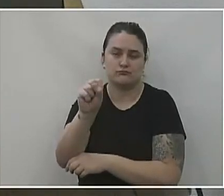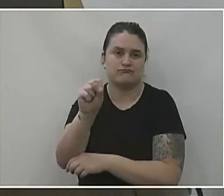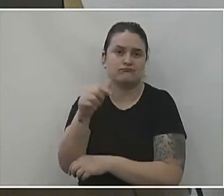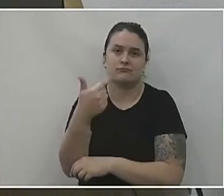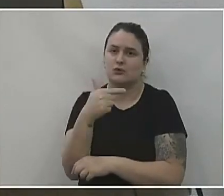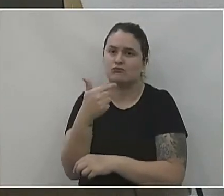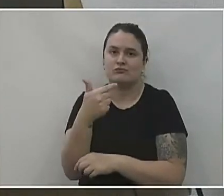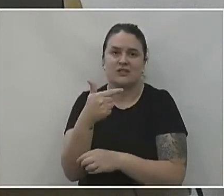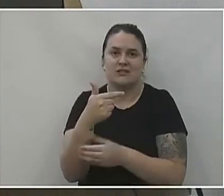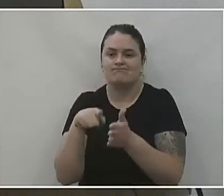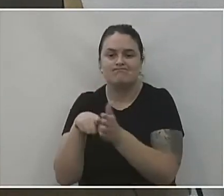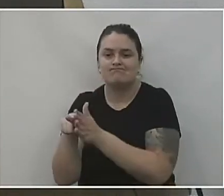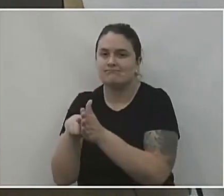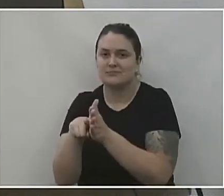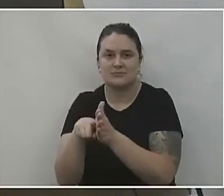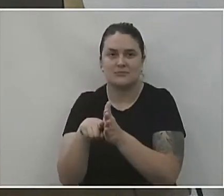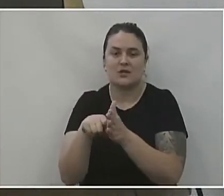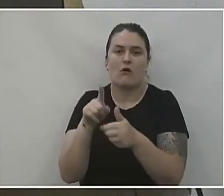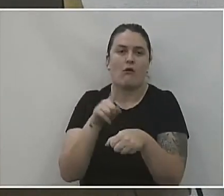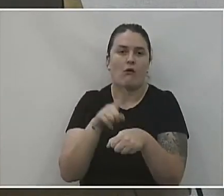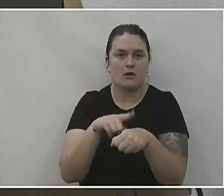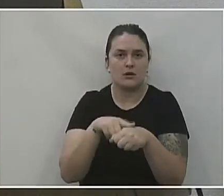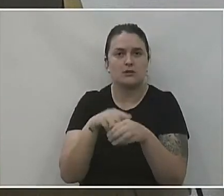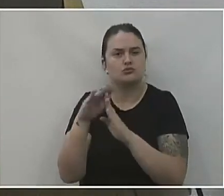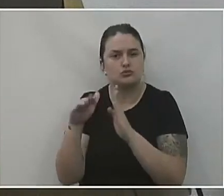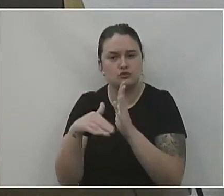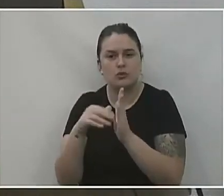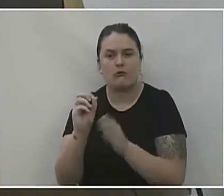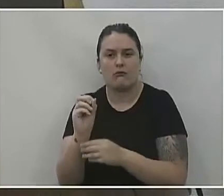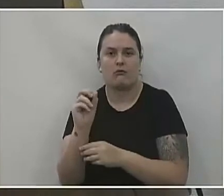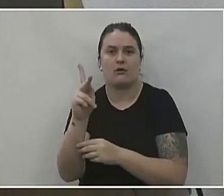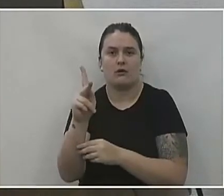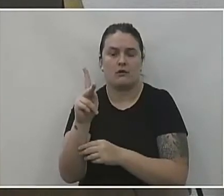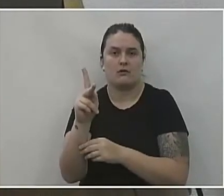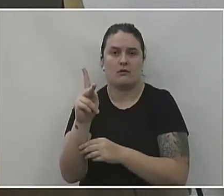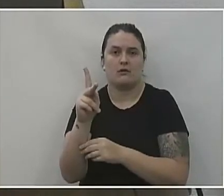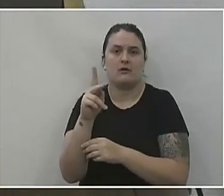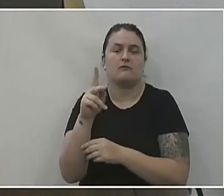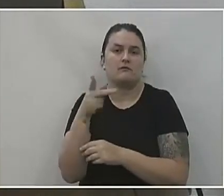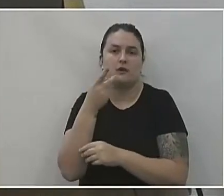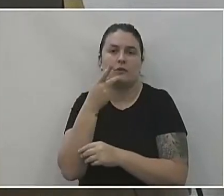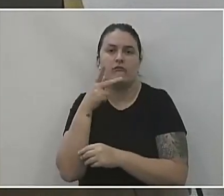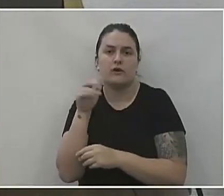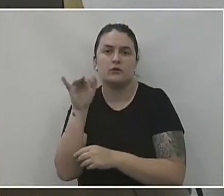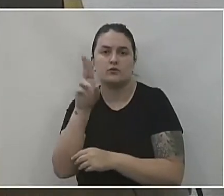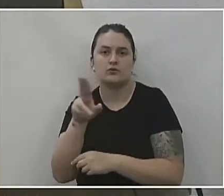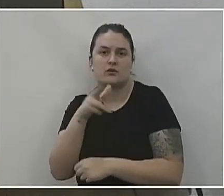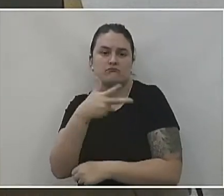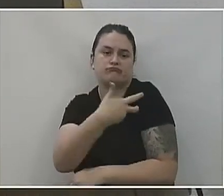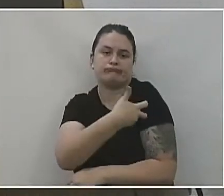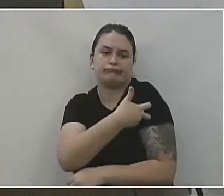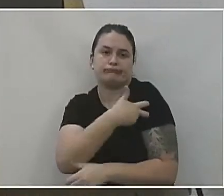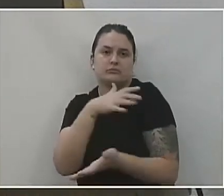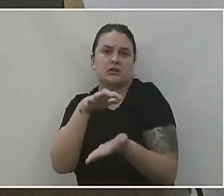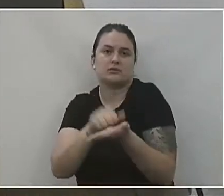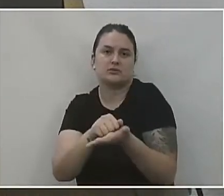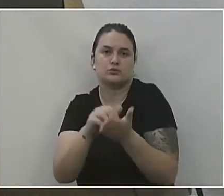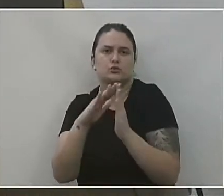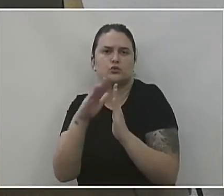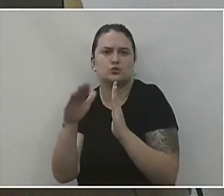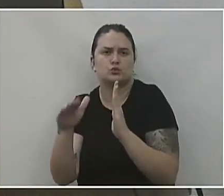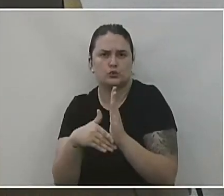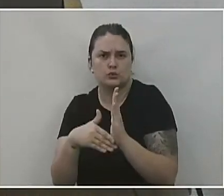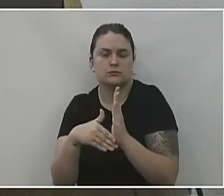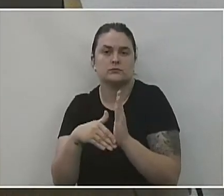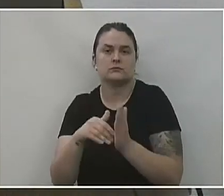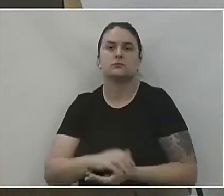isso tudo ratificado. A partir do momento que estiver tudo ratificado, que nós estamos, inclusive, utilizando essa vacinação para cadastrar todos os